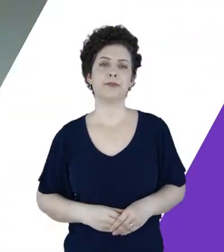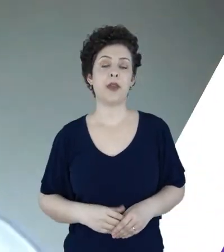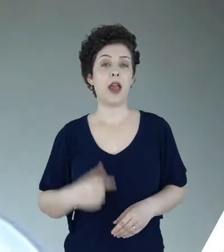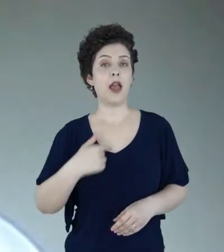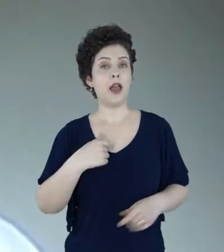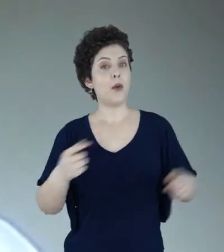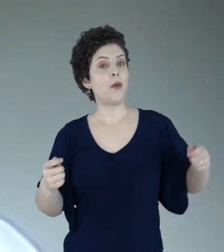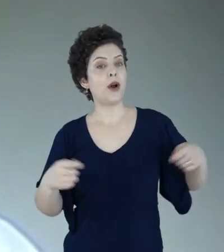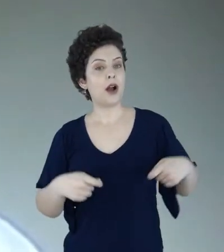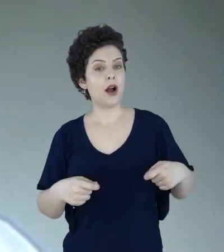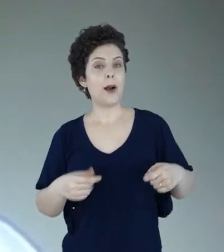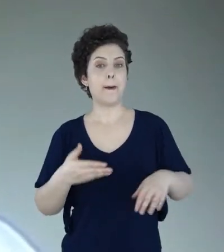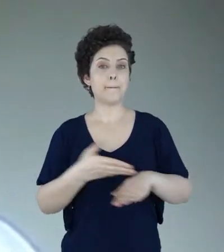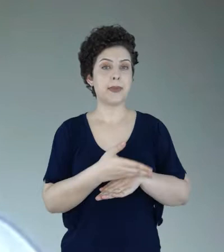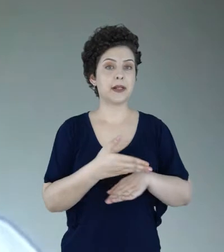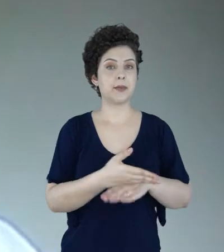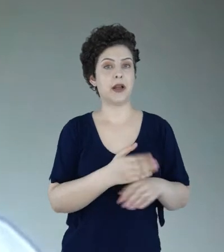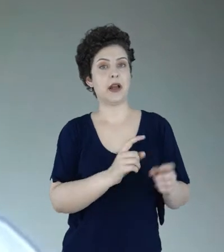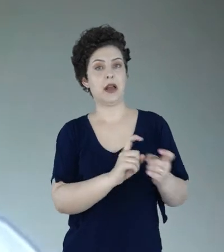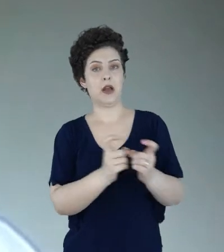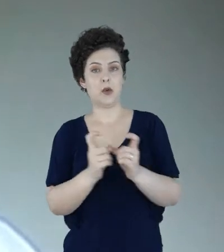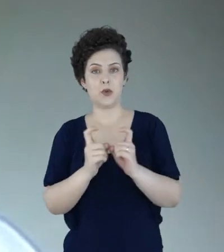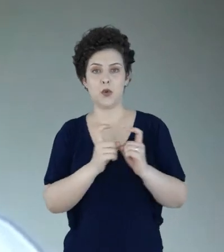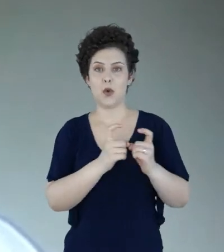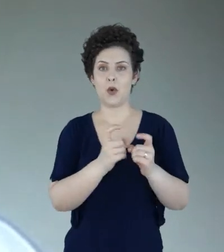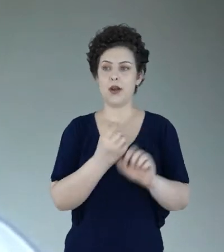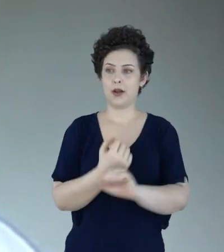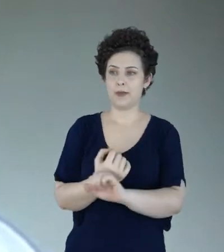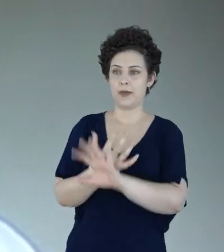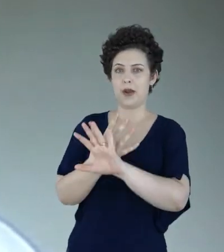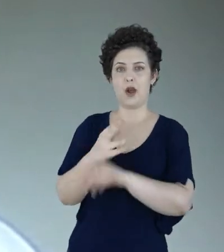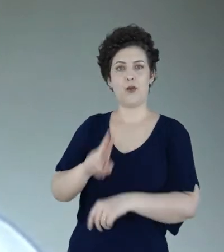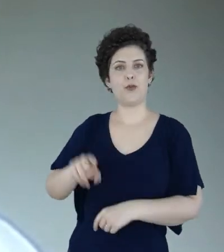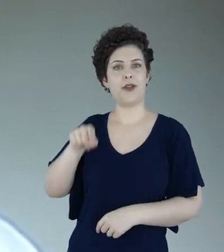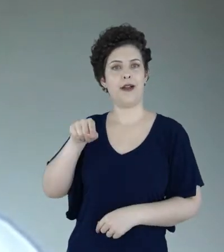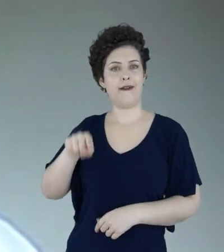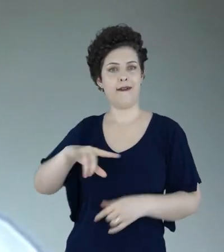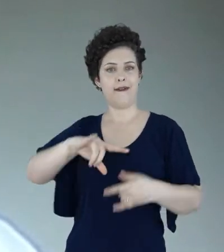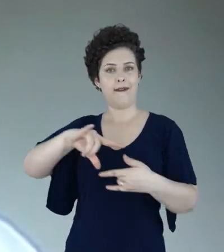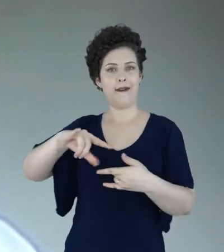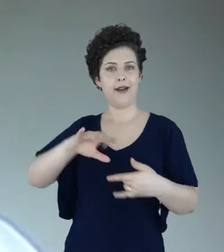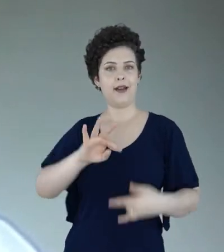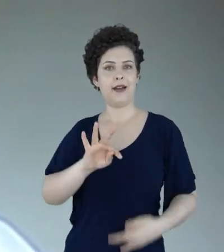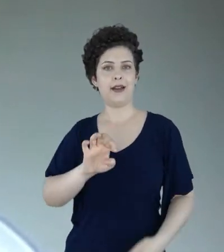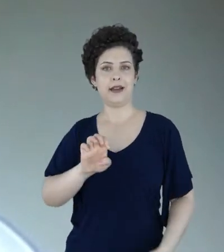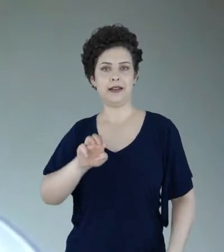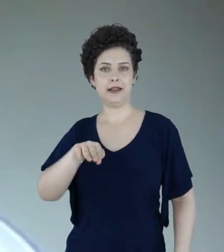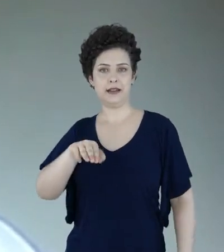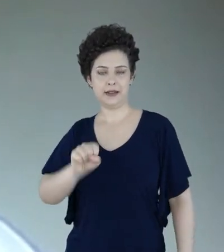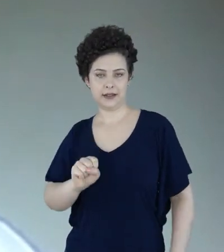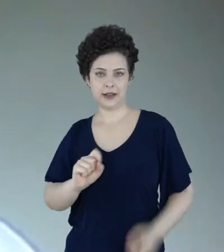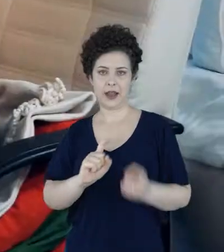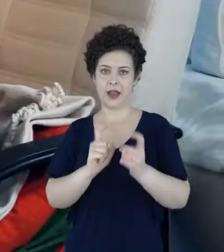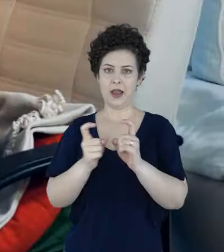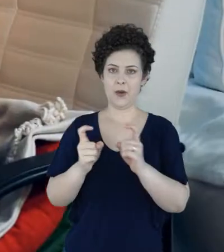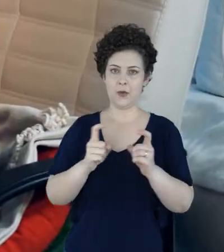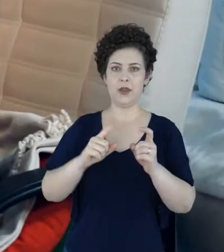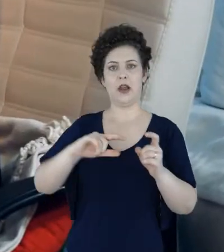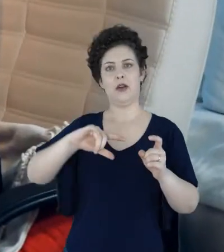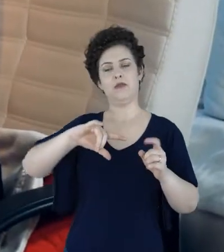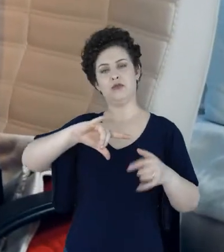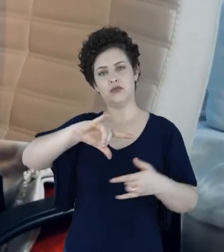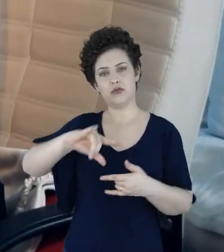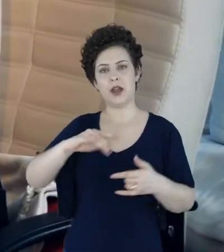Só de eu poder participar de reuniões utilizando essa ferramenta, no caso aí o Microsoft